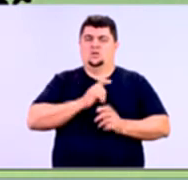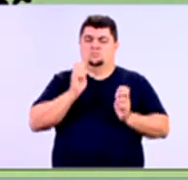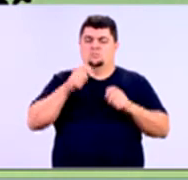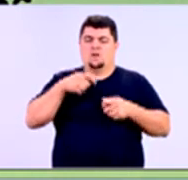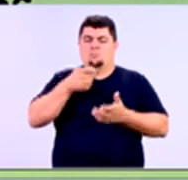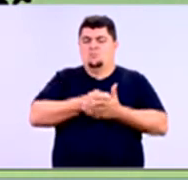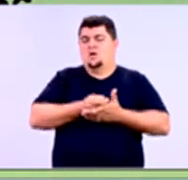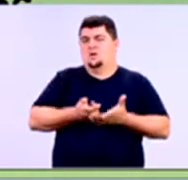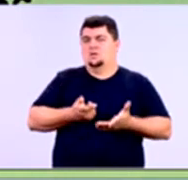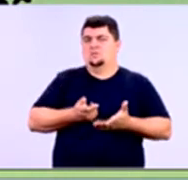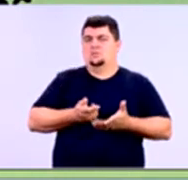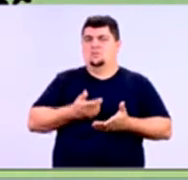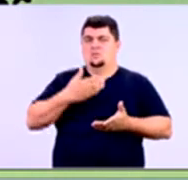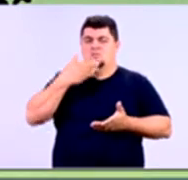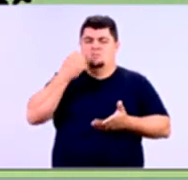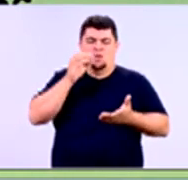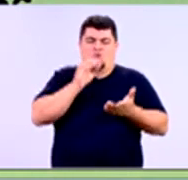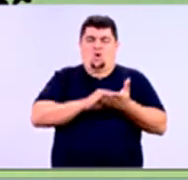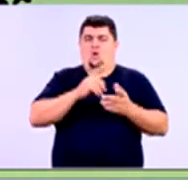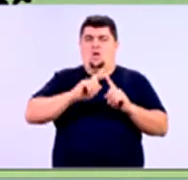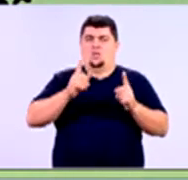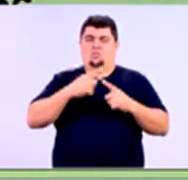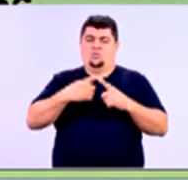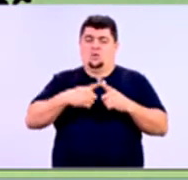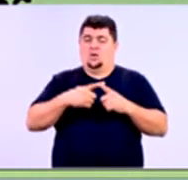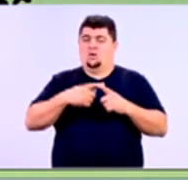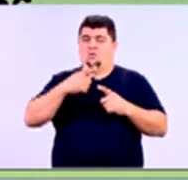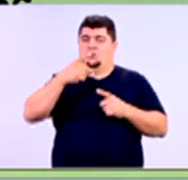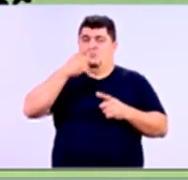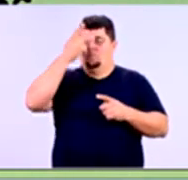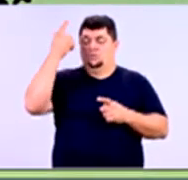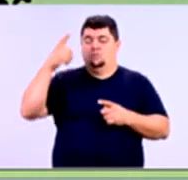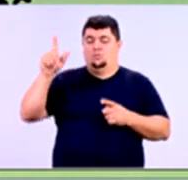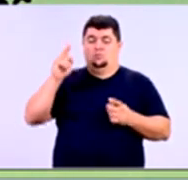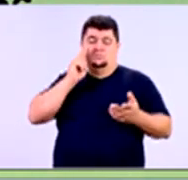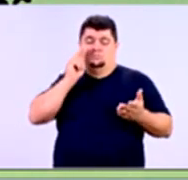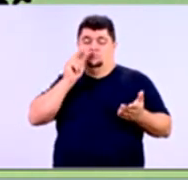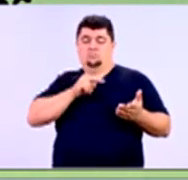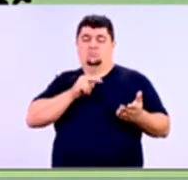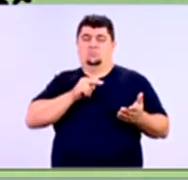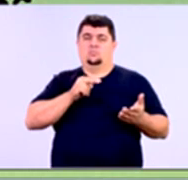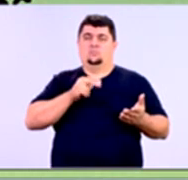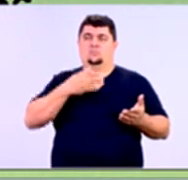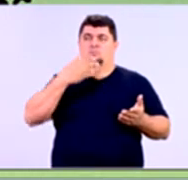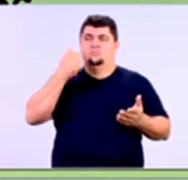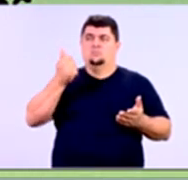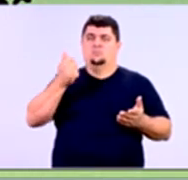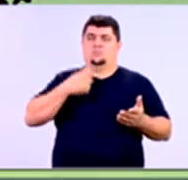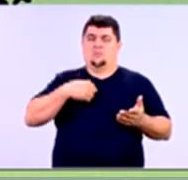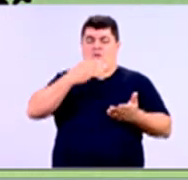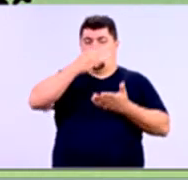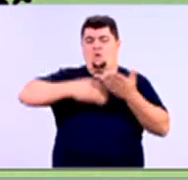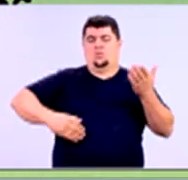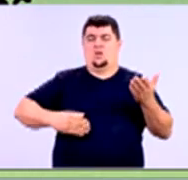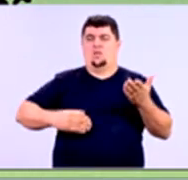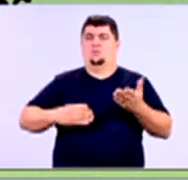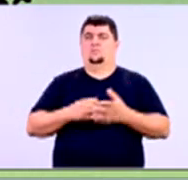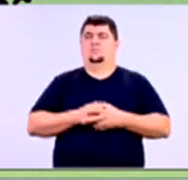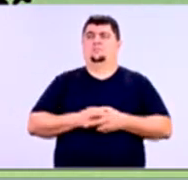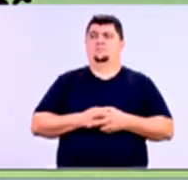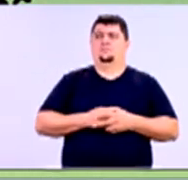a gente não é a melhor forma de identificar as condições. Seria mais através de um contrato, né? É.